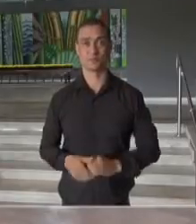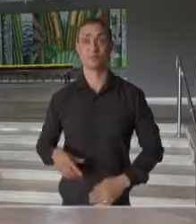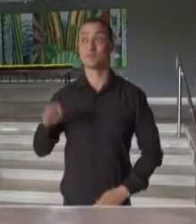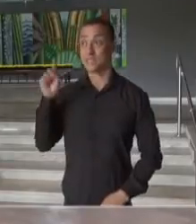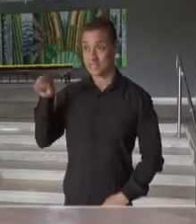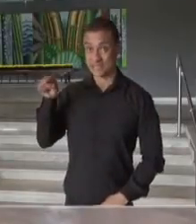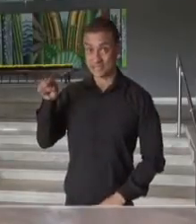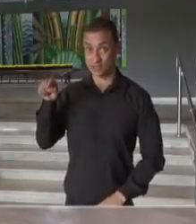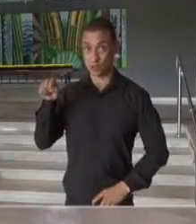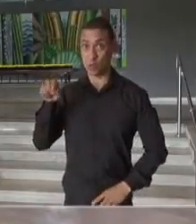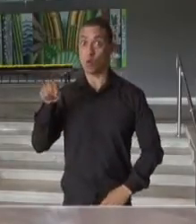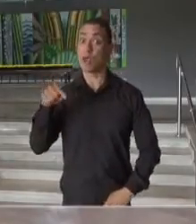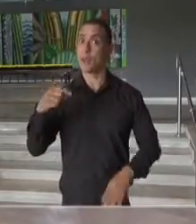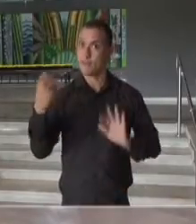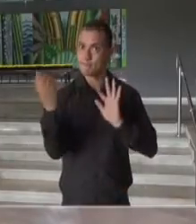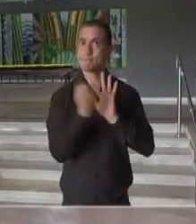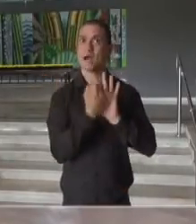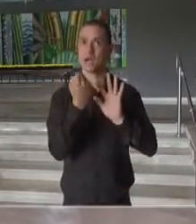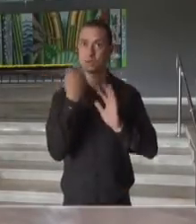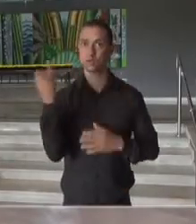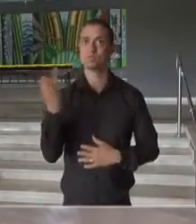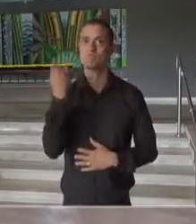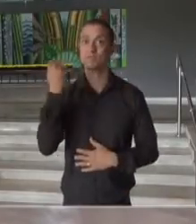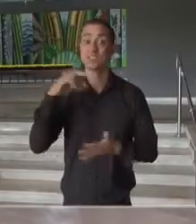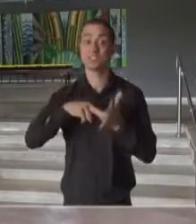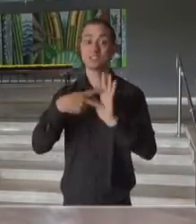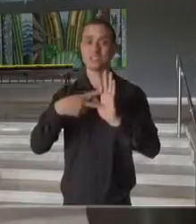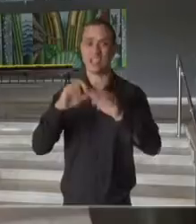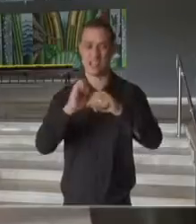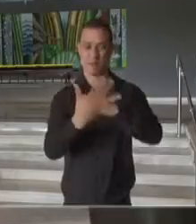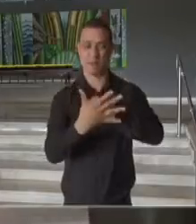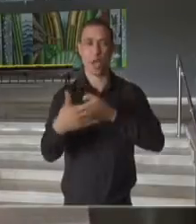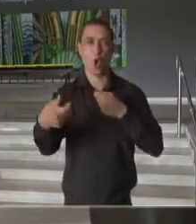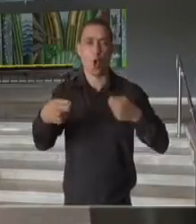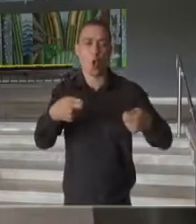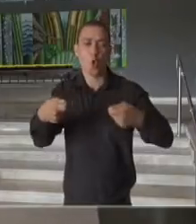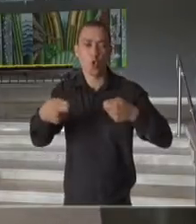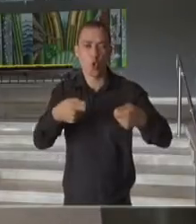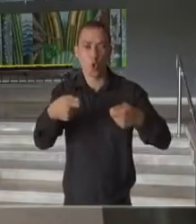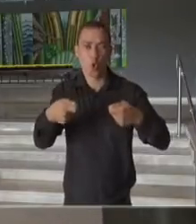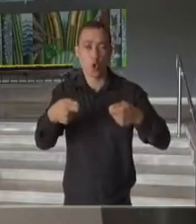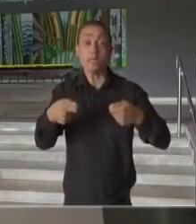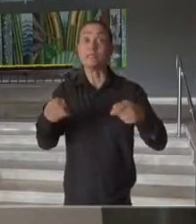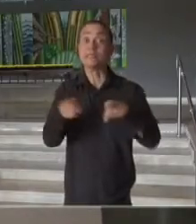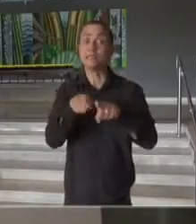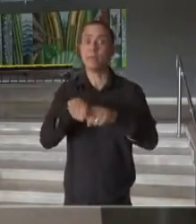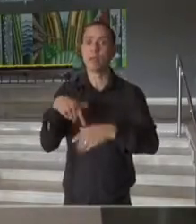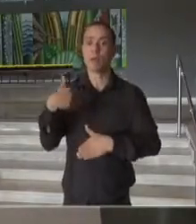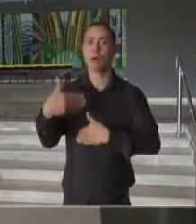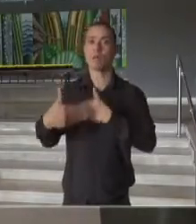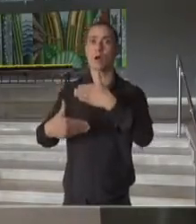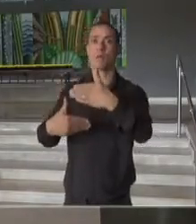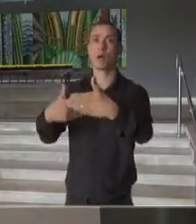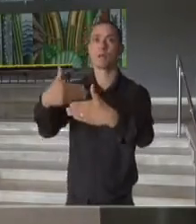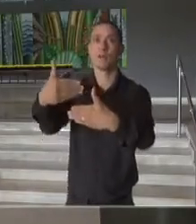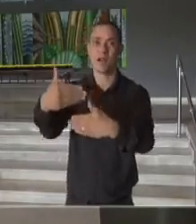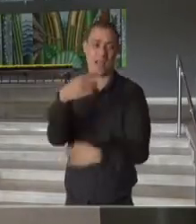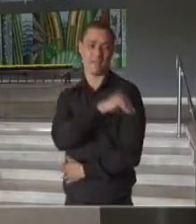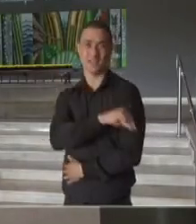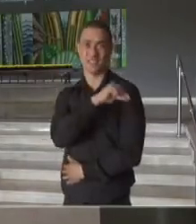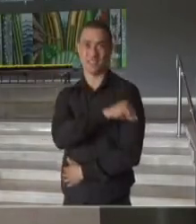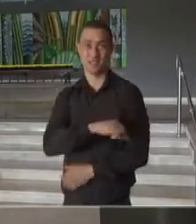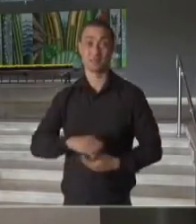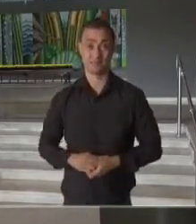é um grande marco do controle da pandemia e bem como da progressão e o impacto da vacinação.